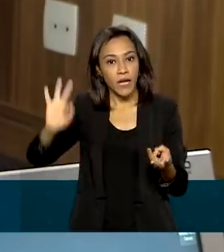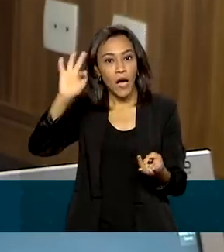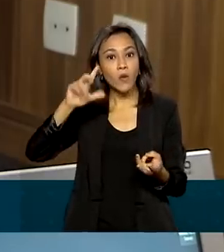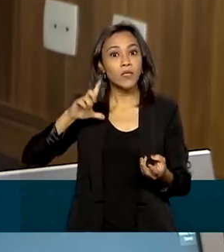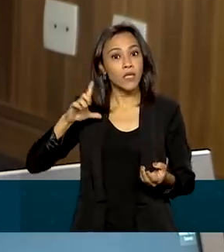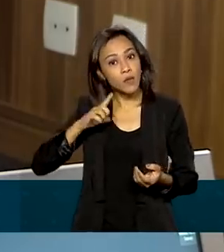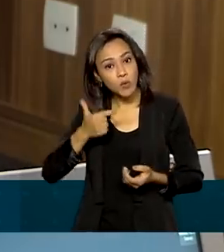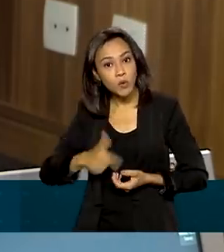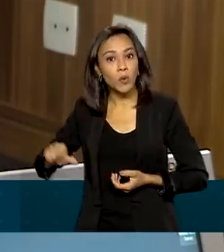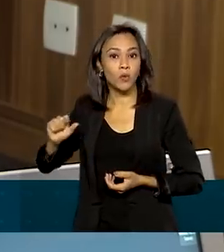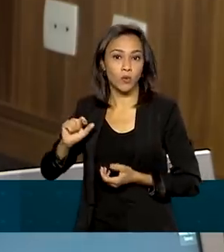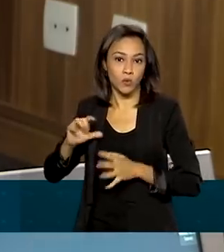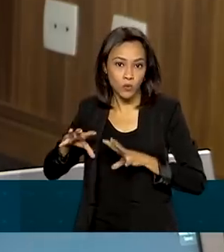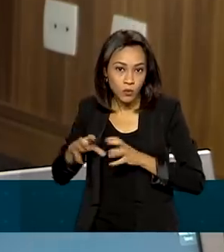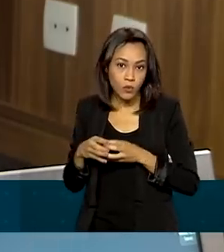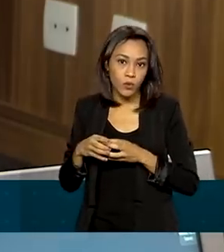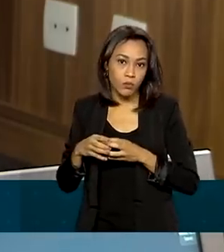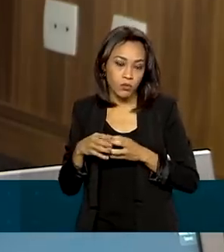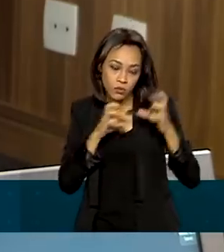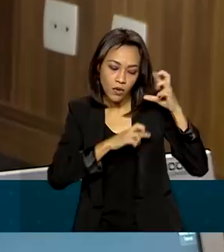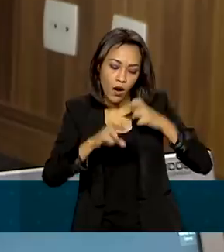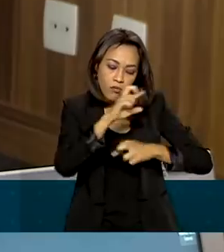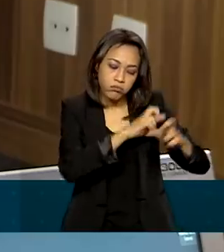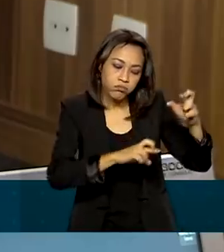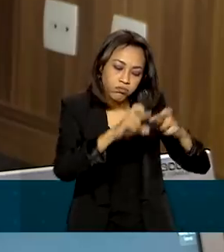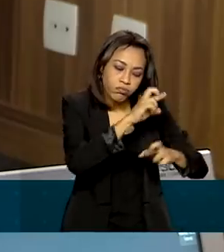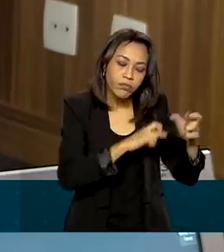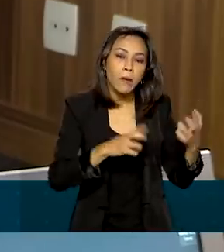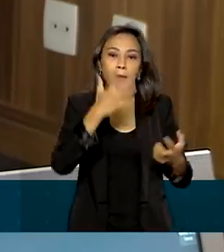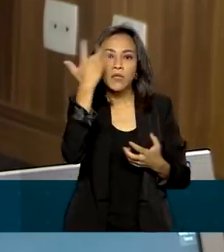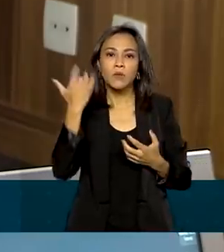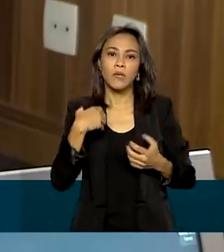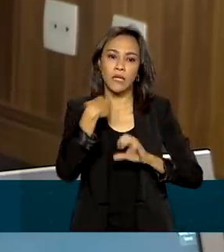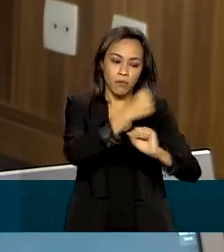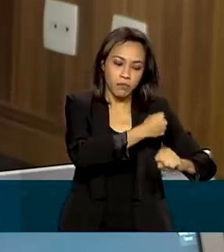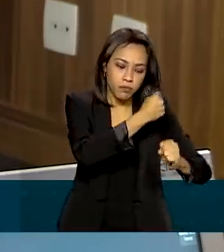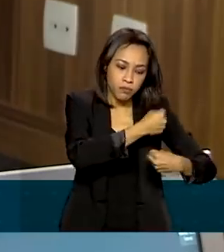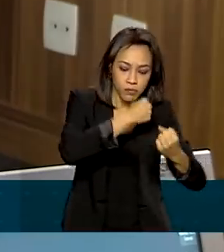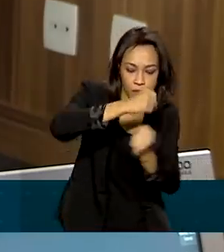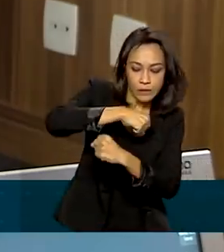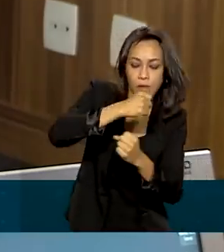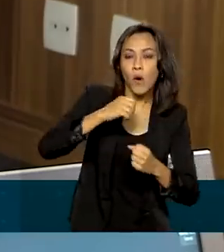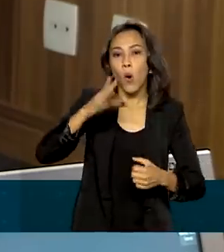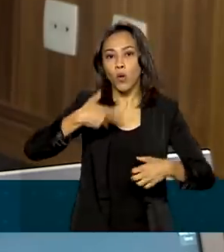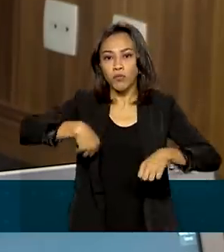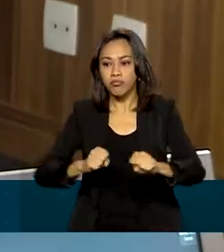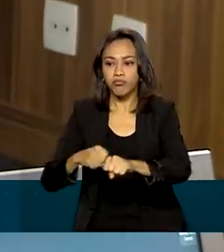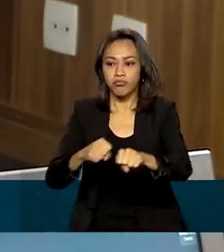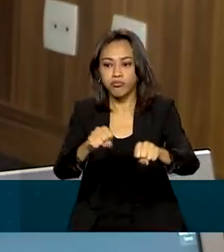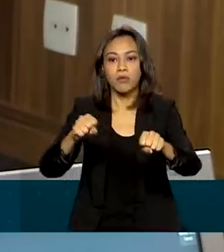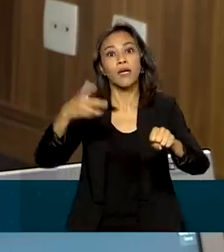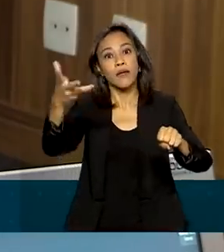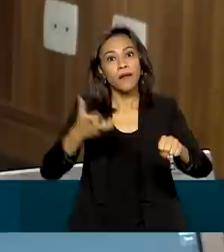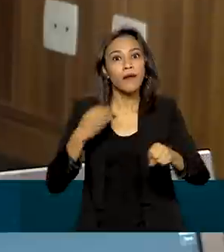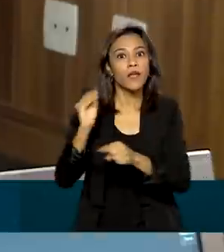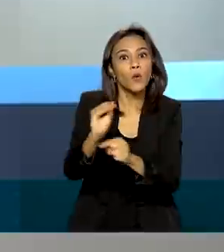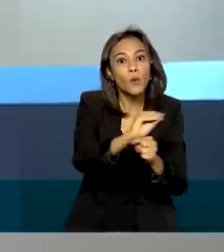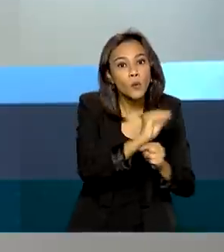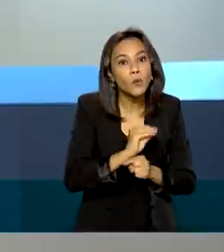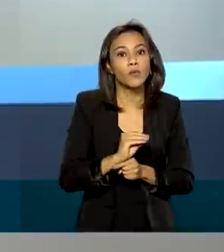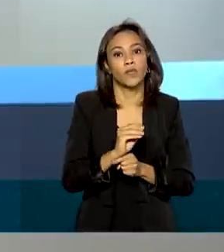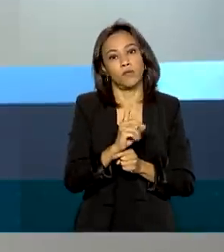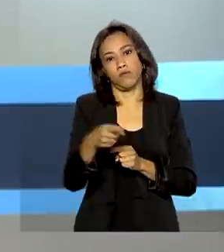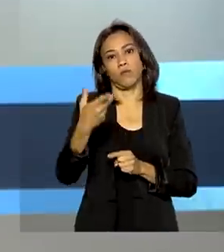fiscalizando também. O cara que opera a jangada, o cara que opera o bug, ele quer que o turista preserve, ele não quer que o turista degrade.